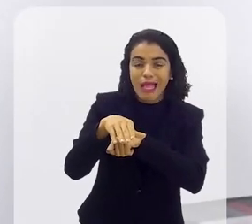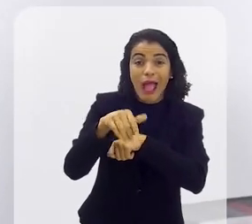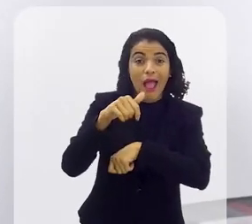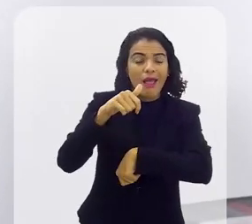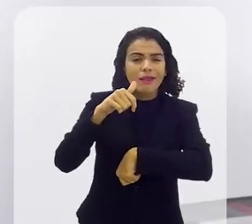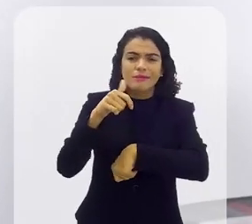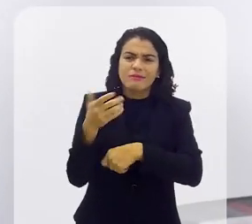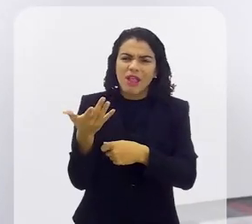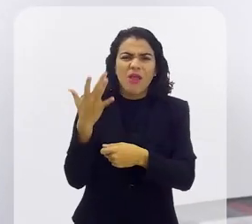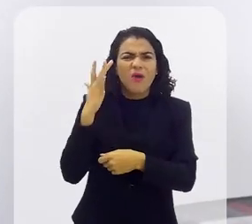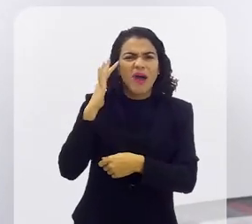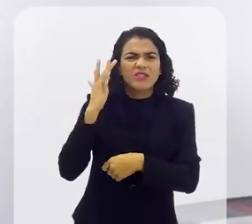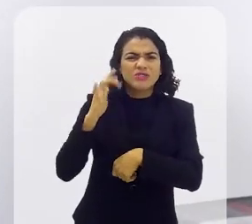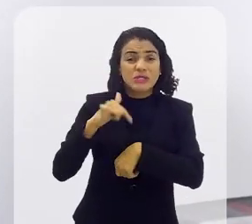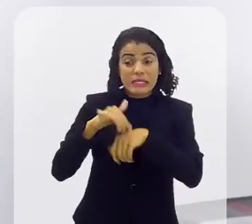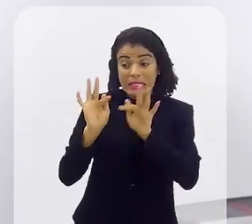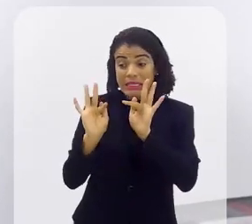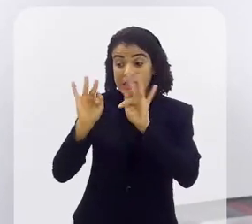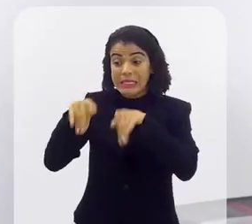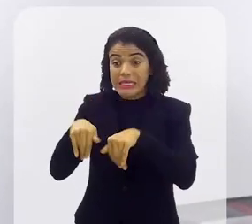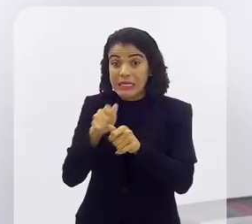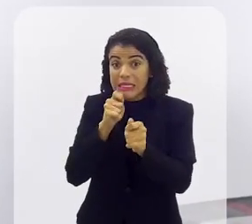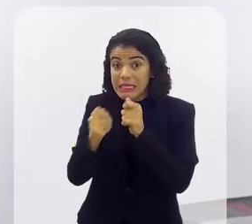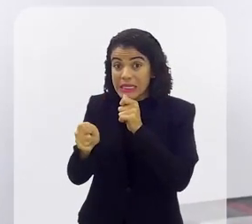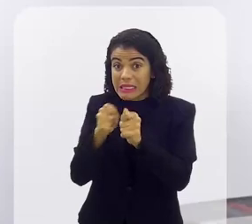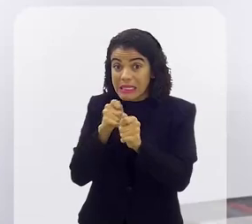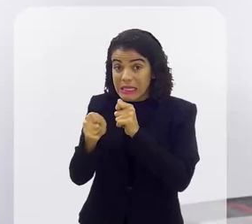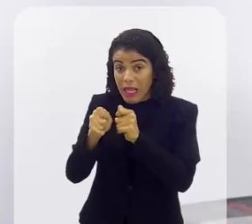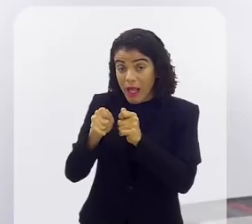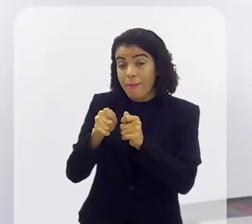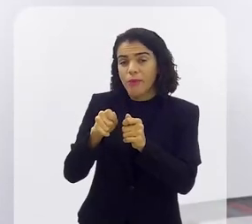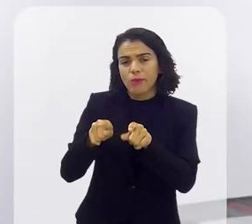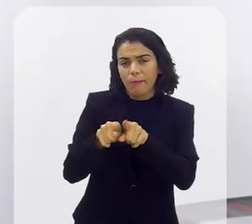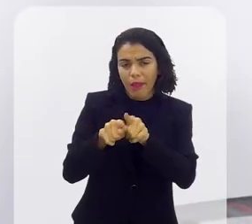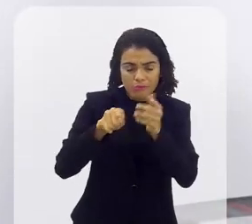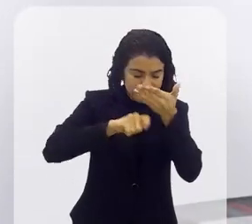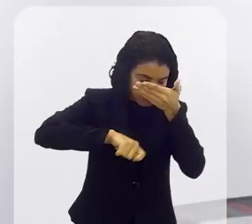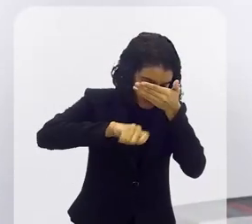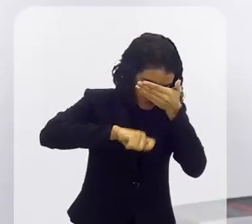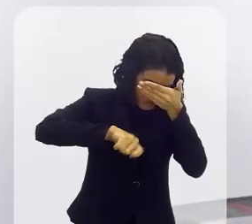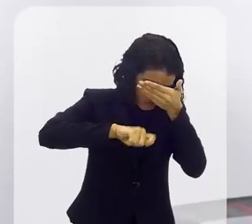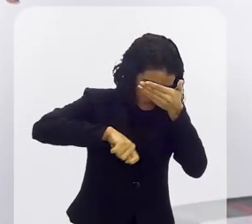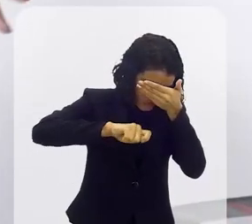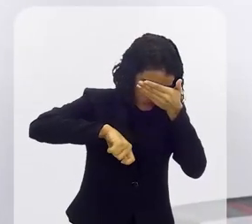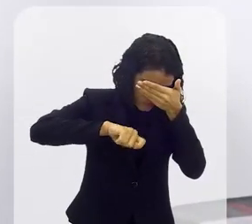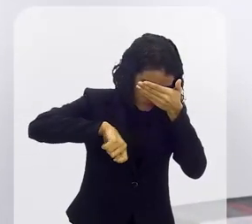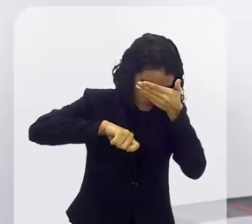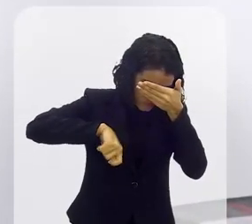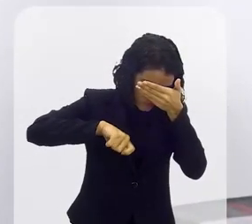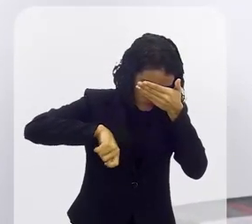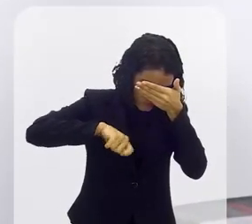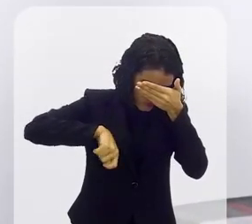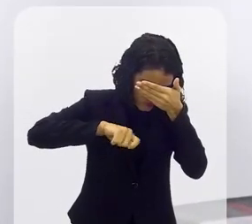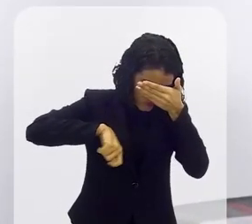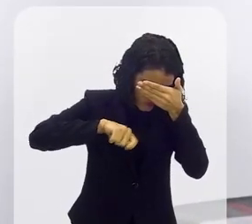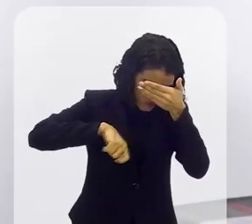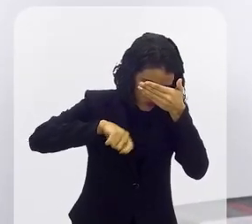que ele quando terminou a psicografia quando terminou a